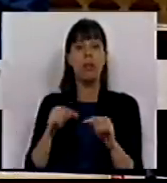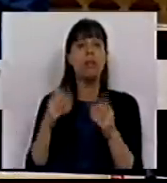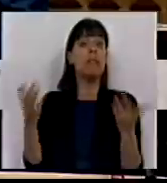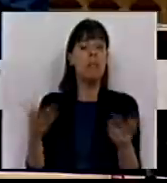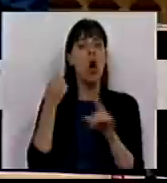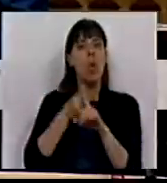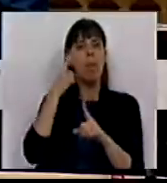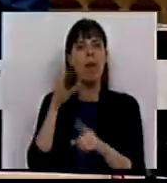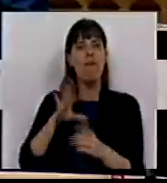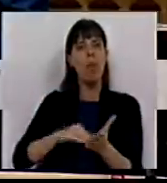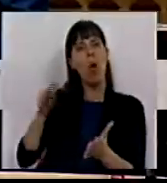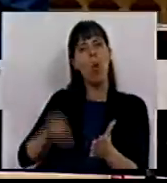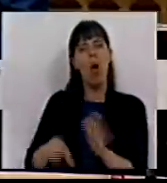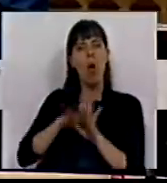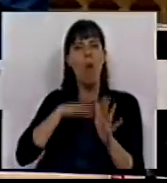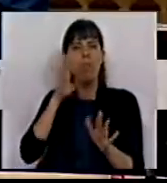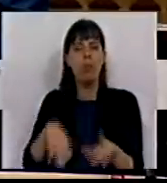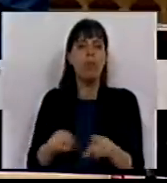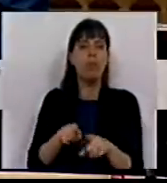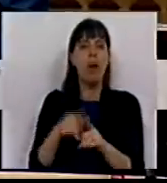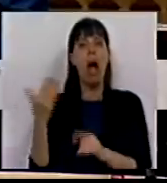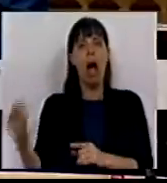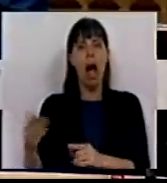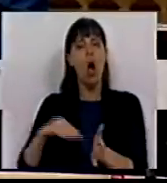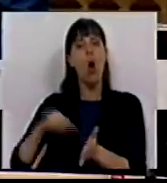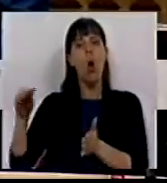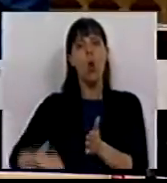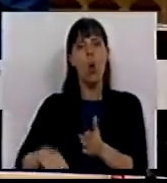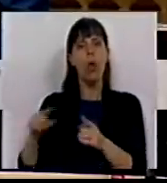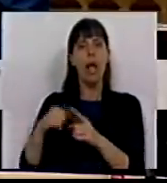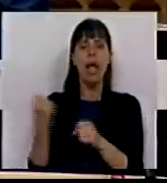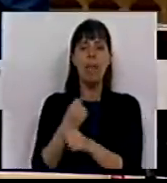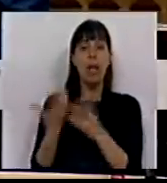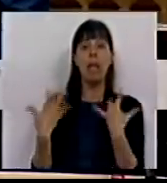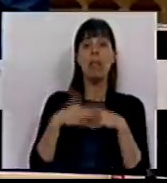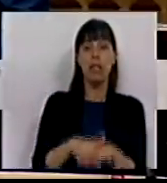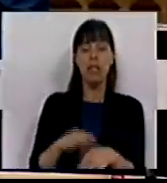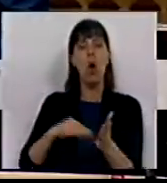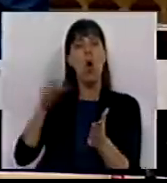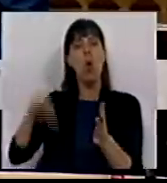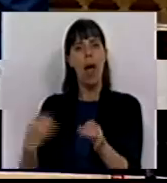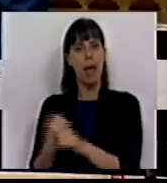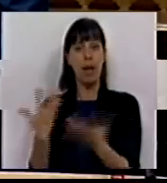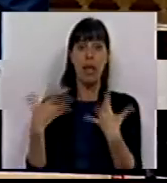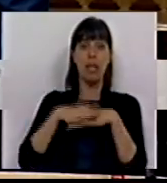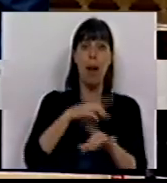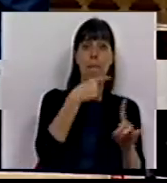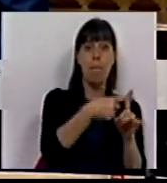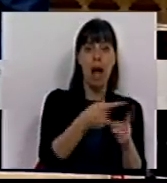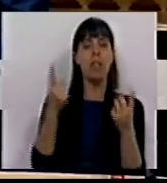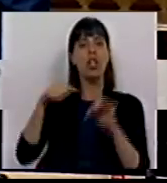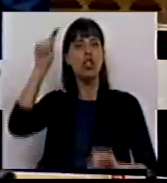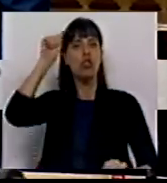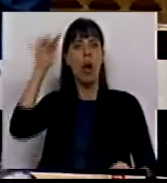Designadamente o combate a formas de contratação precária, tais como o recurso a contratos de emprego e inserção, contratos de emprego e inserção mais